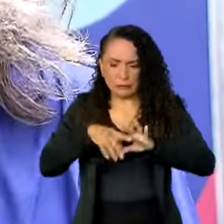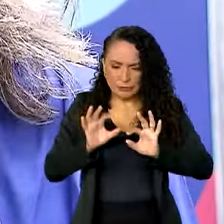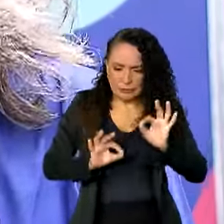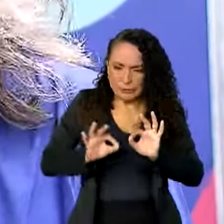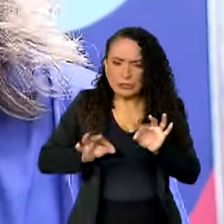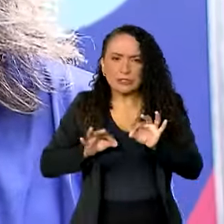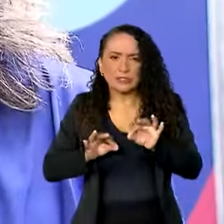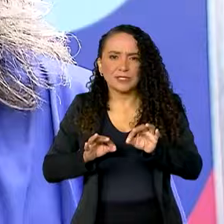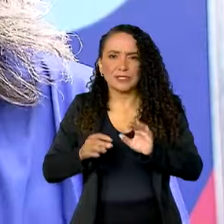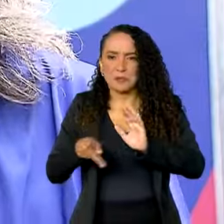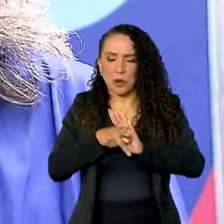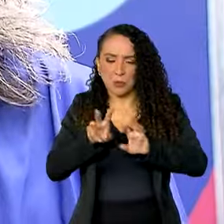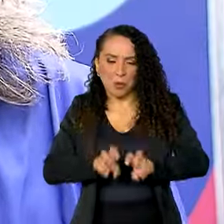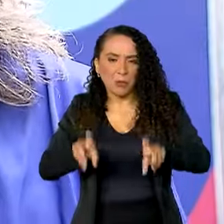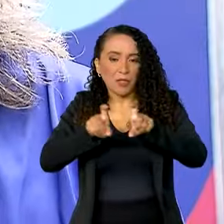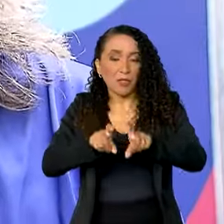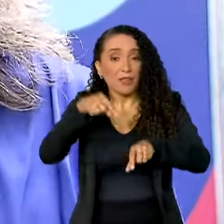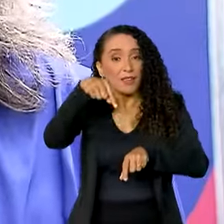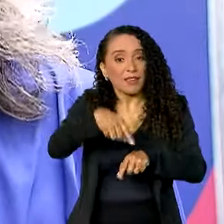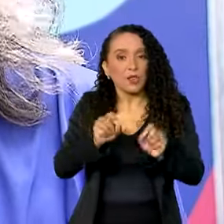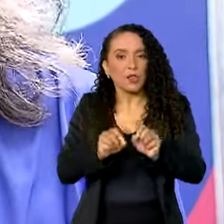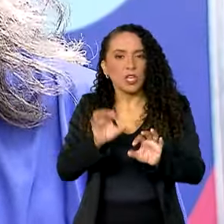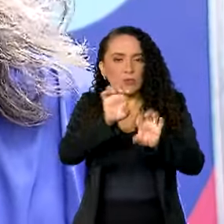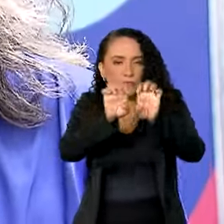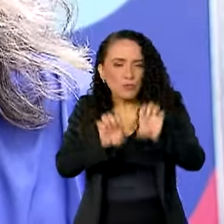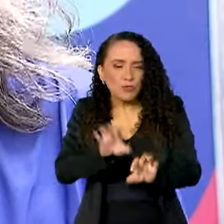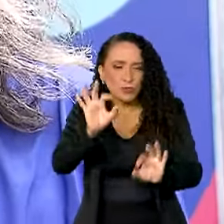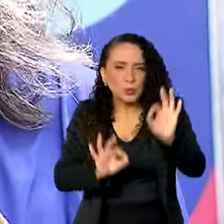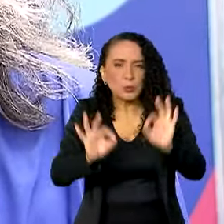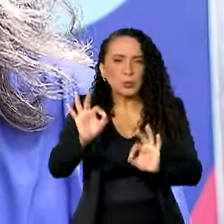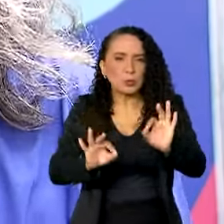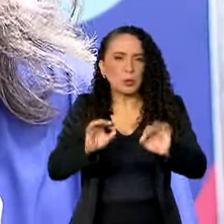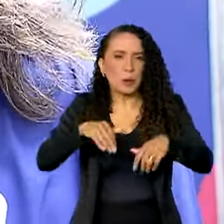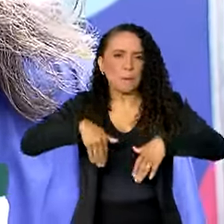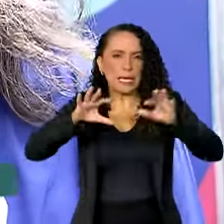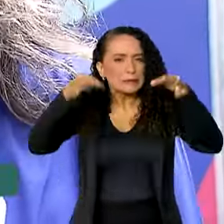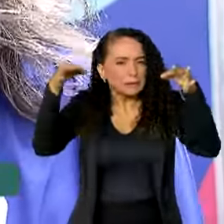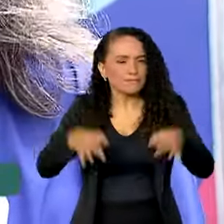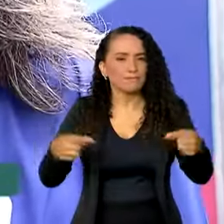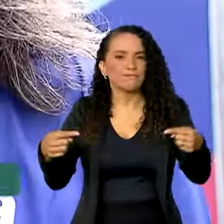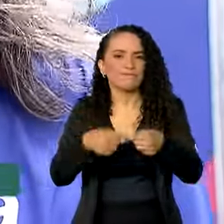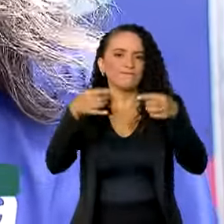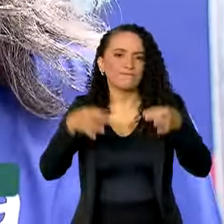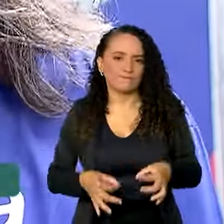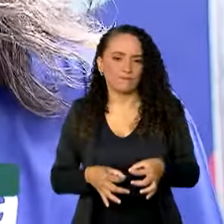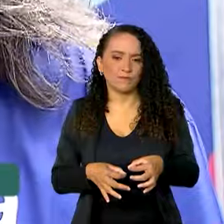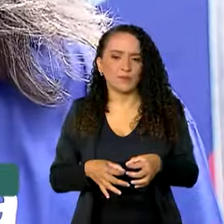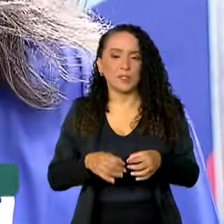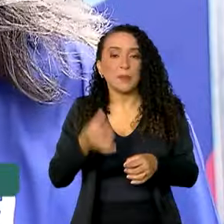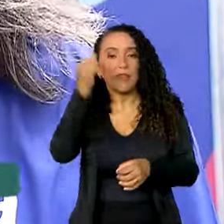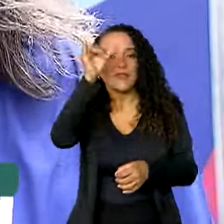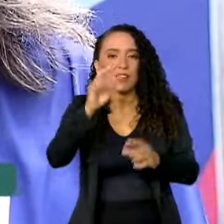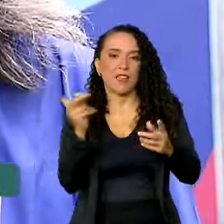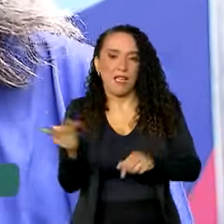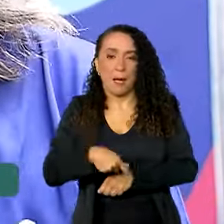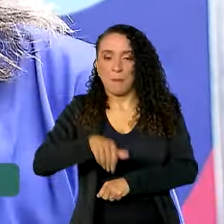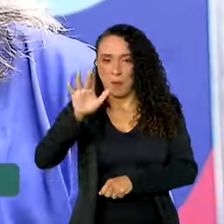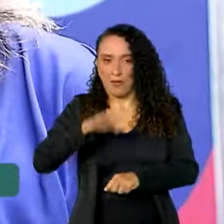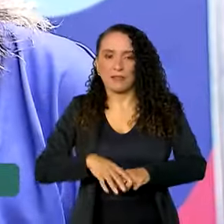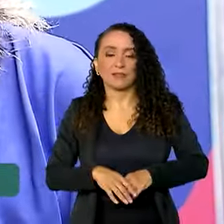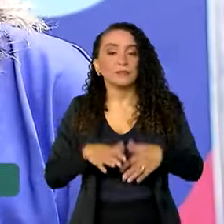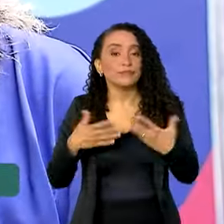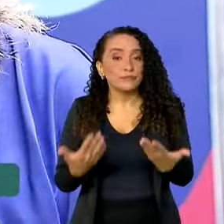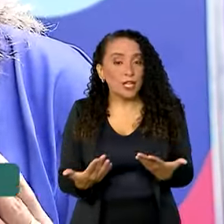ajustes nos seus aparelhos e aqui eles estruturam isso de uma maneira mais adequada para incorrer menos erros, vamos colocar assim.